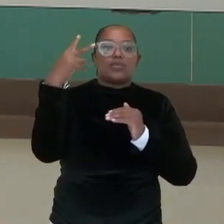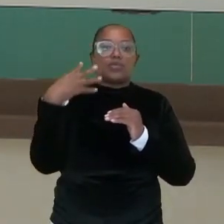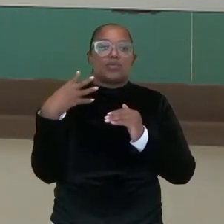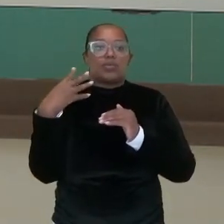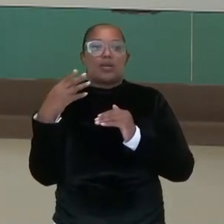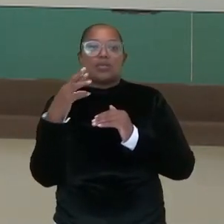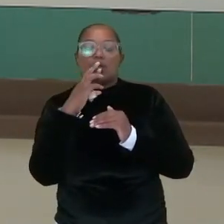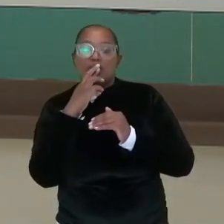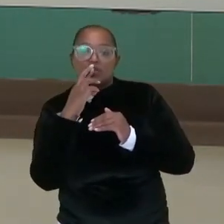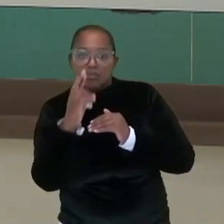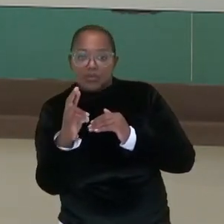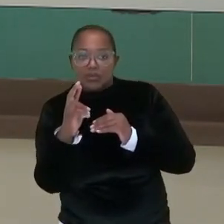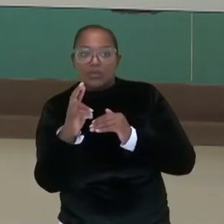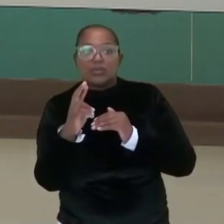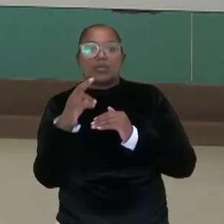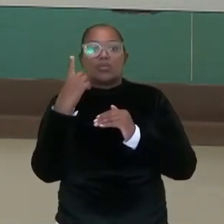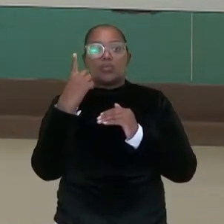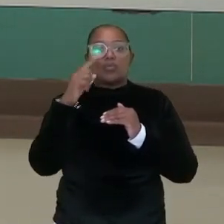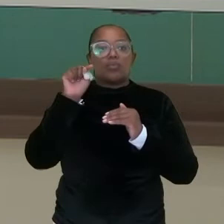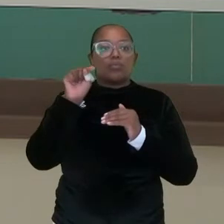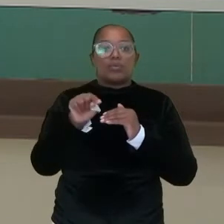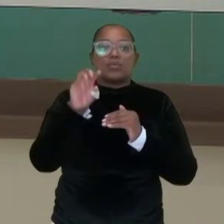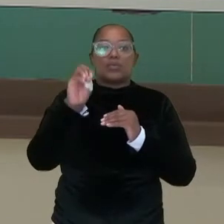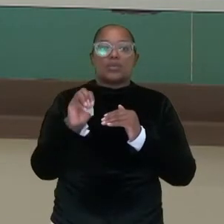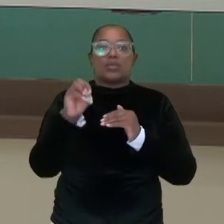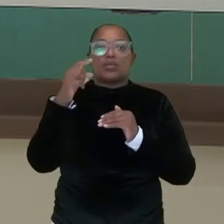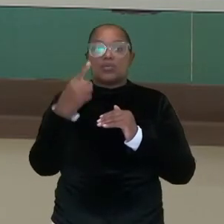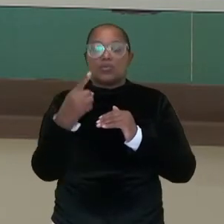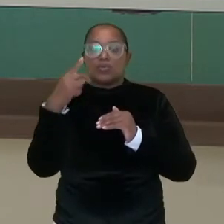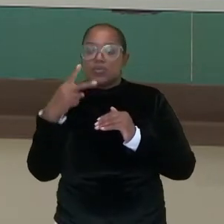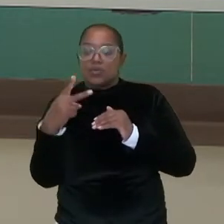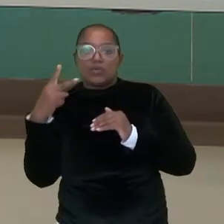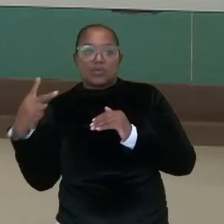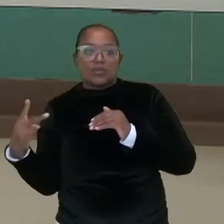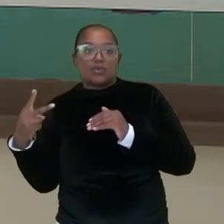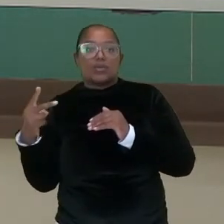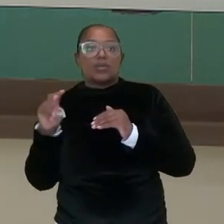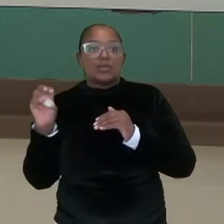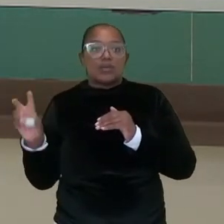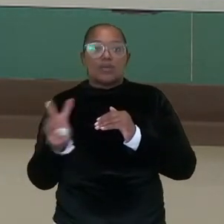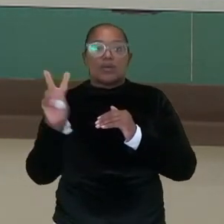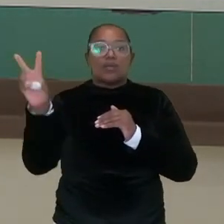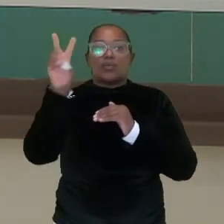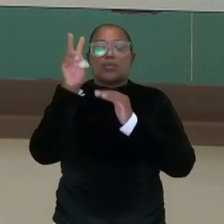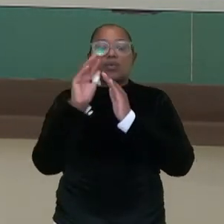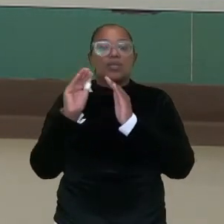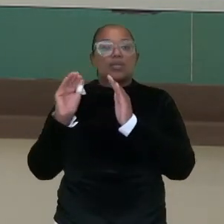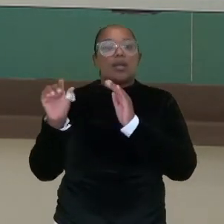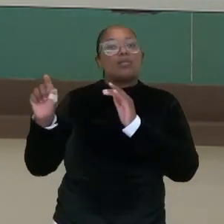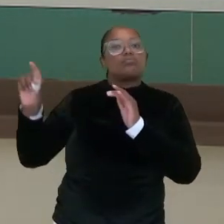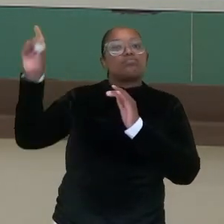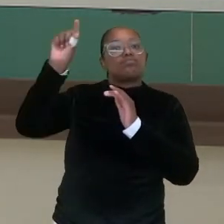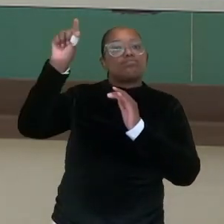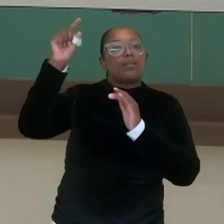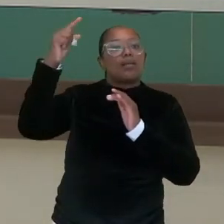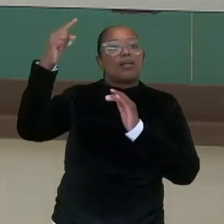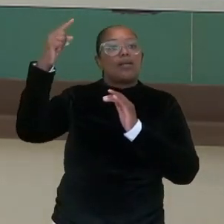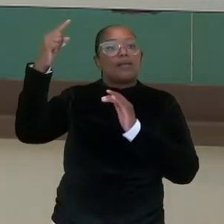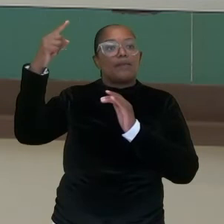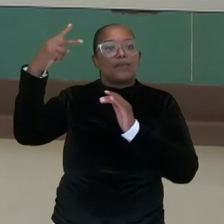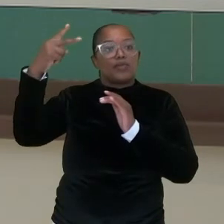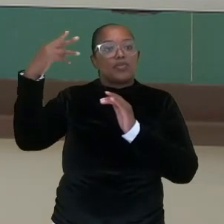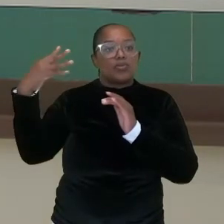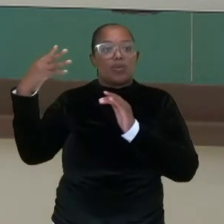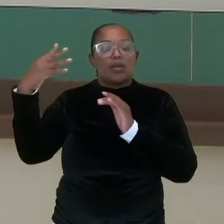Resultado dessa soma, 1,0122. Esse valor elevado a 24 potência dá um